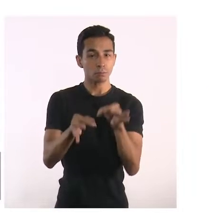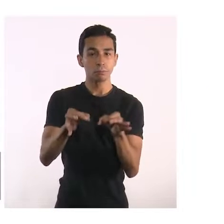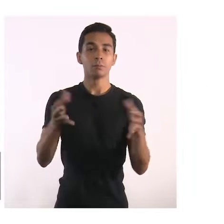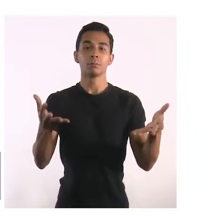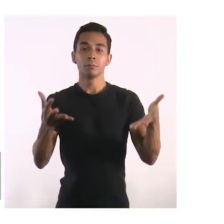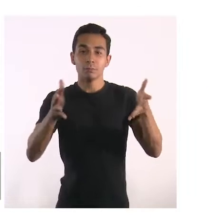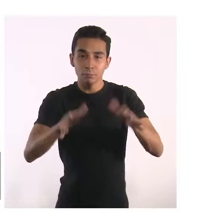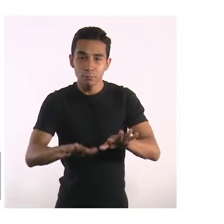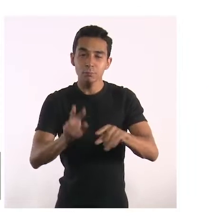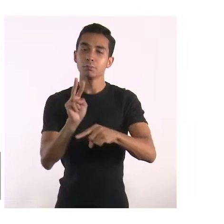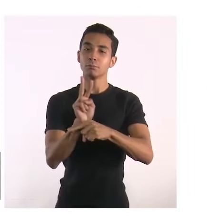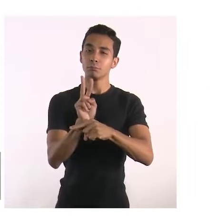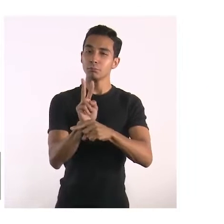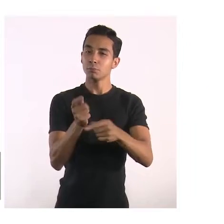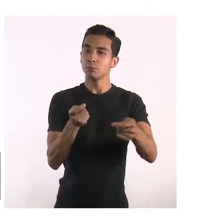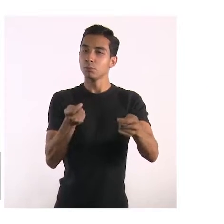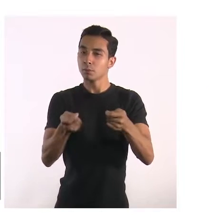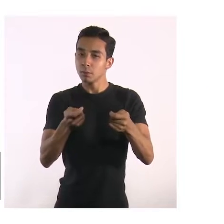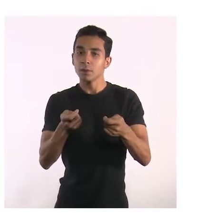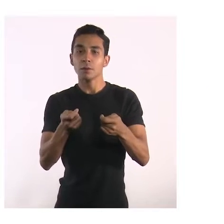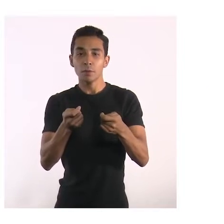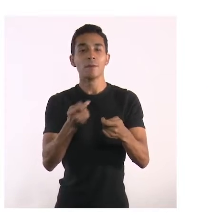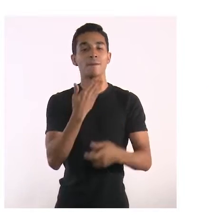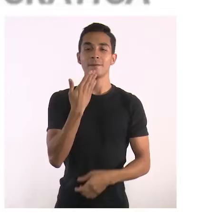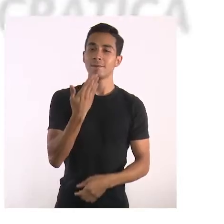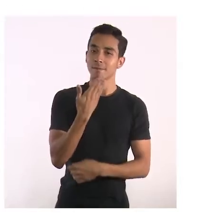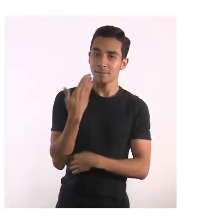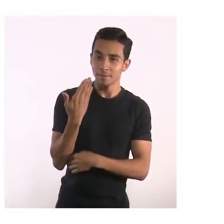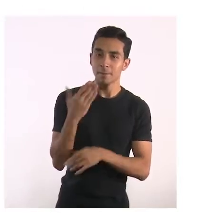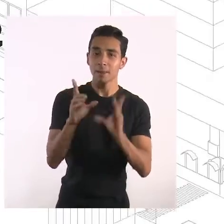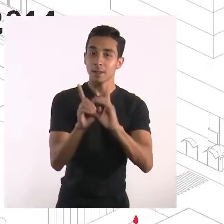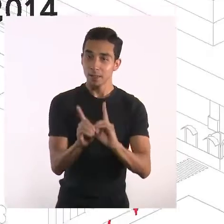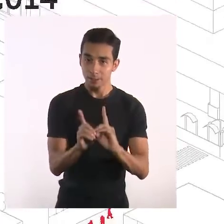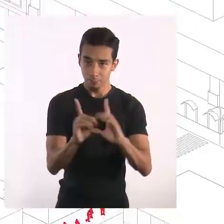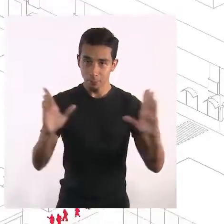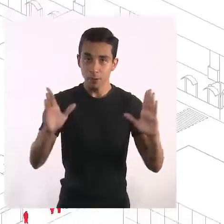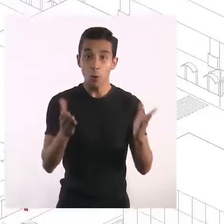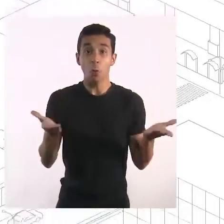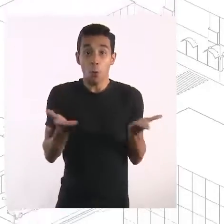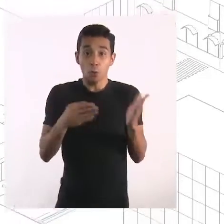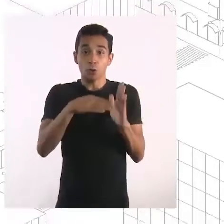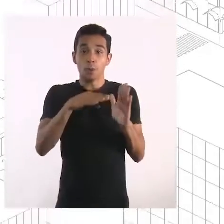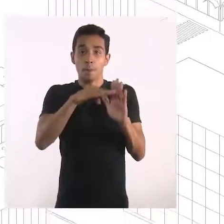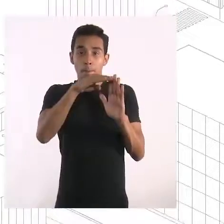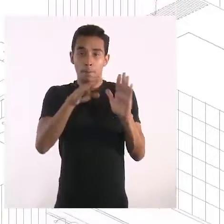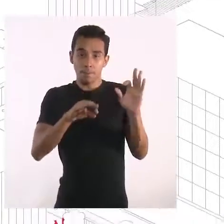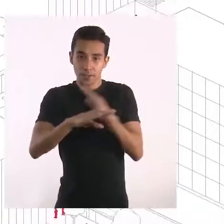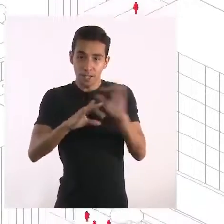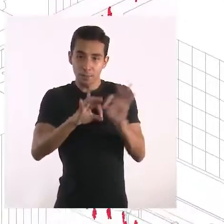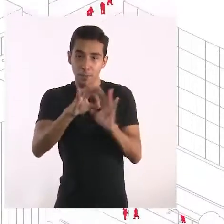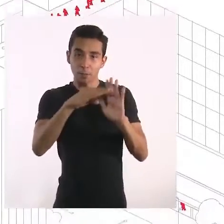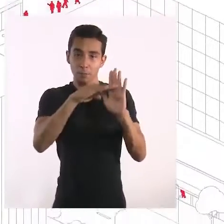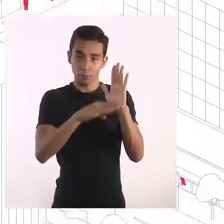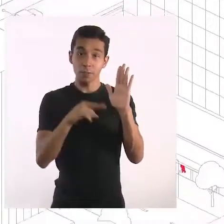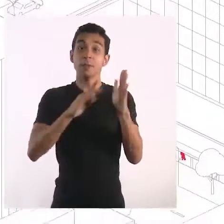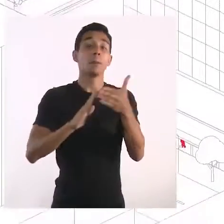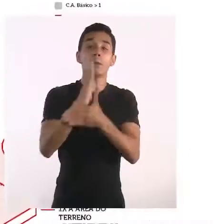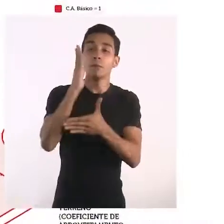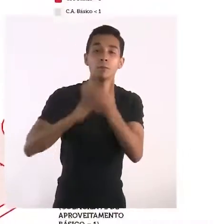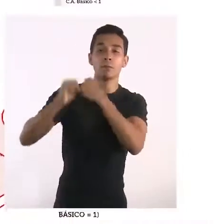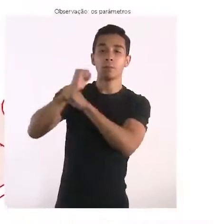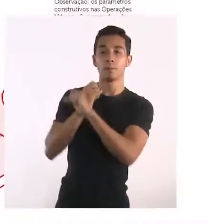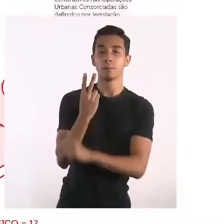inclusiva, sustentável, dinâmica e democrática. O atual plano diretor foi aprovado em 2014,